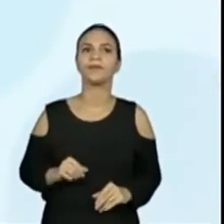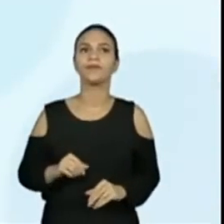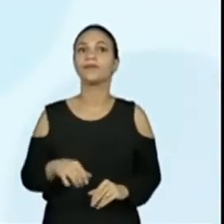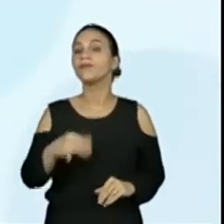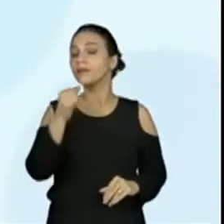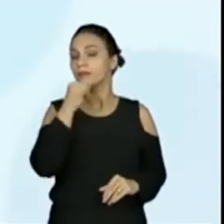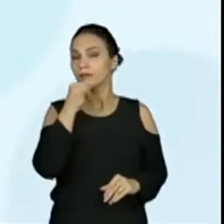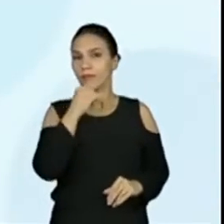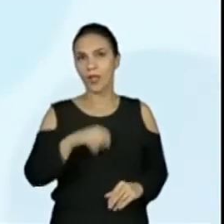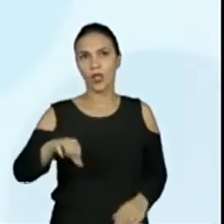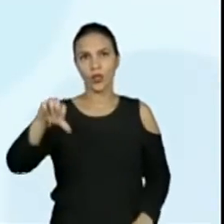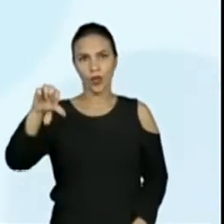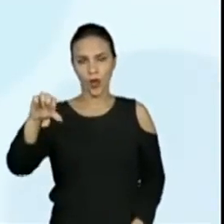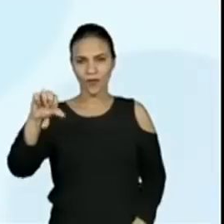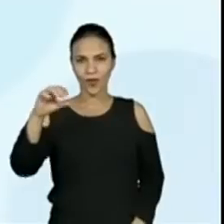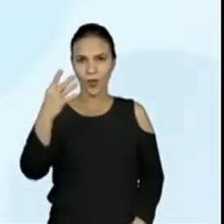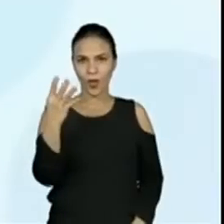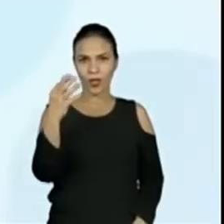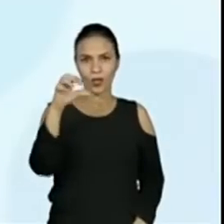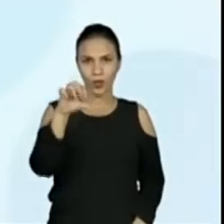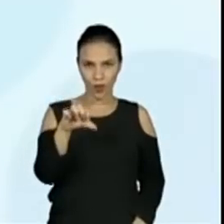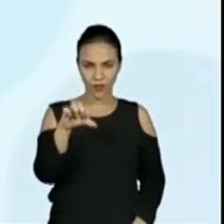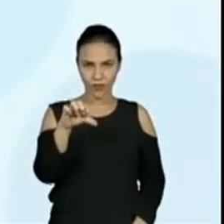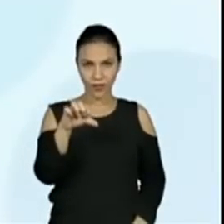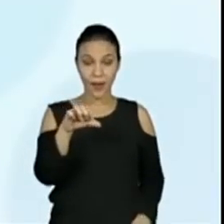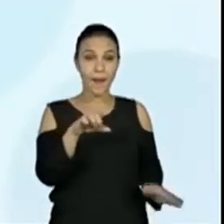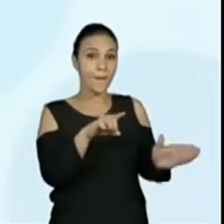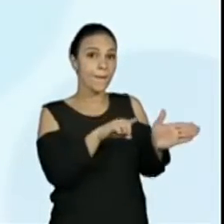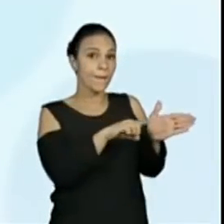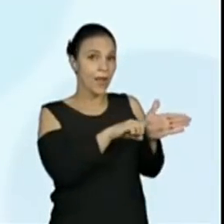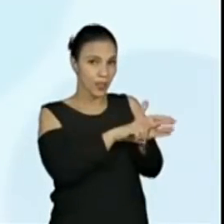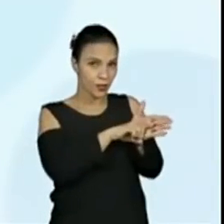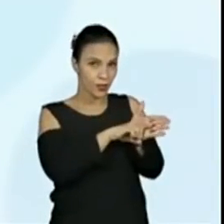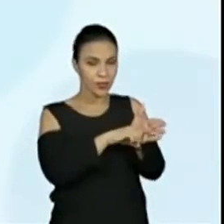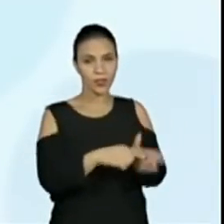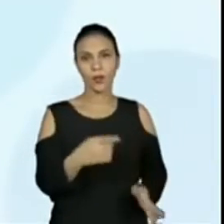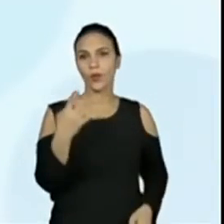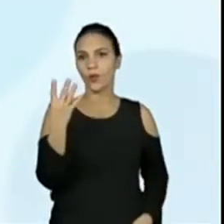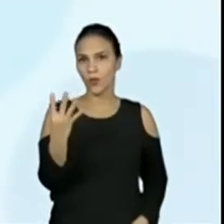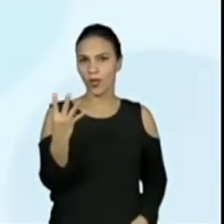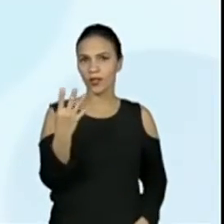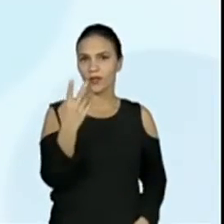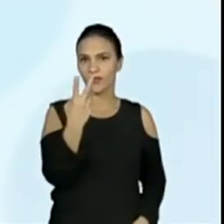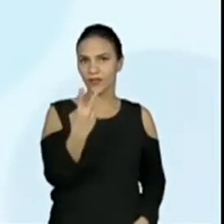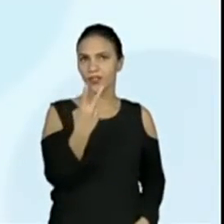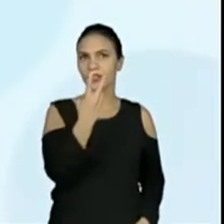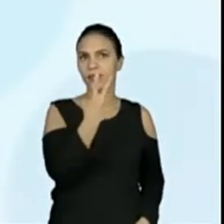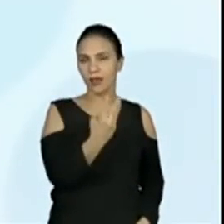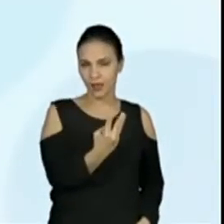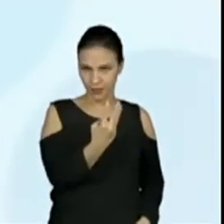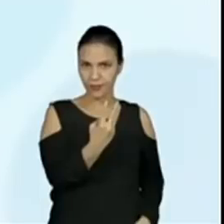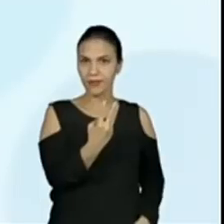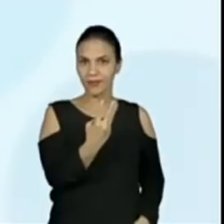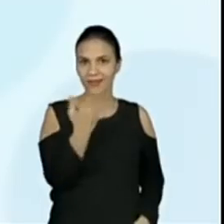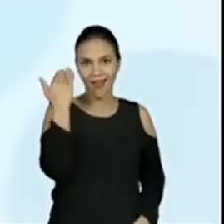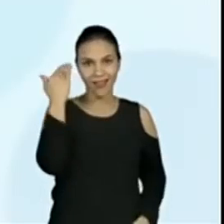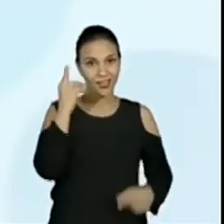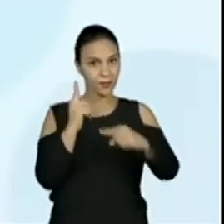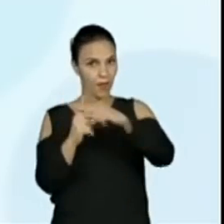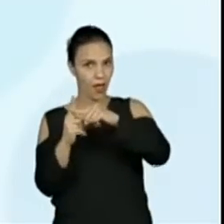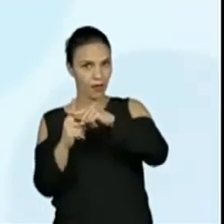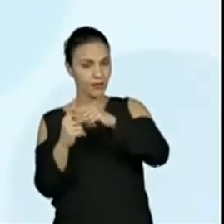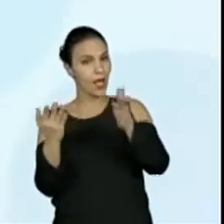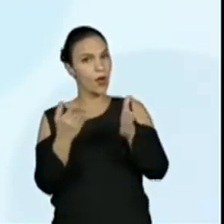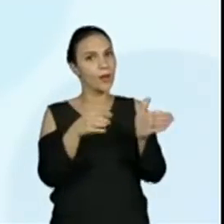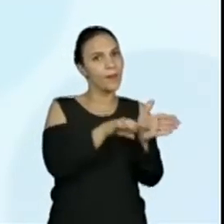949 menos agora 423. Na primeira era mais, agora